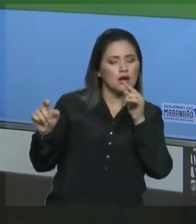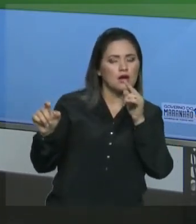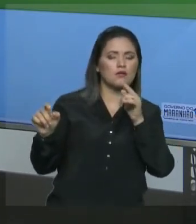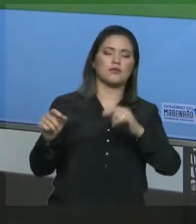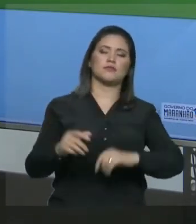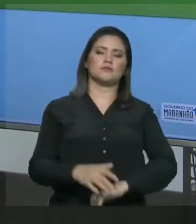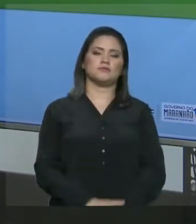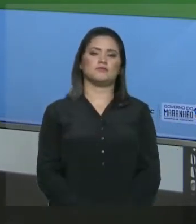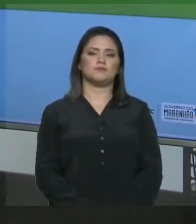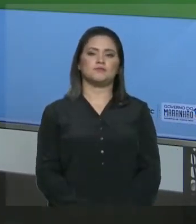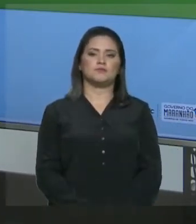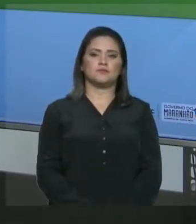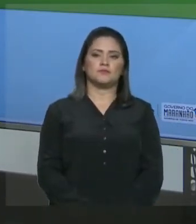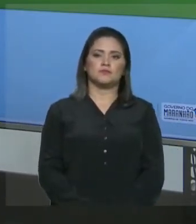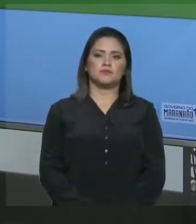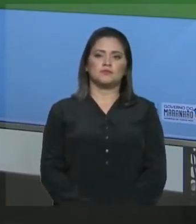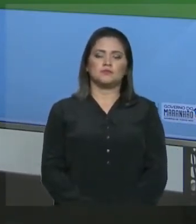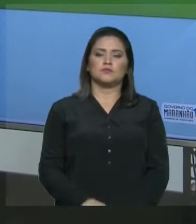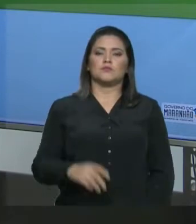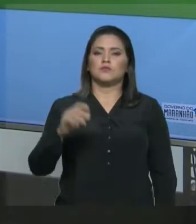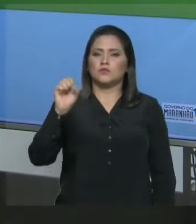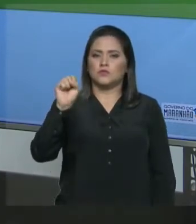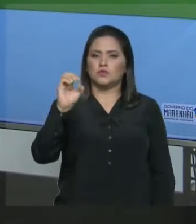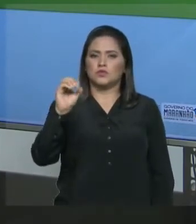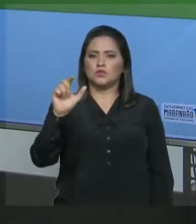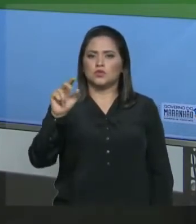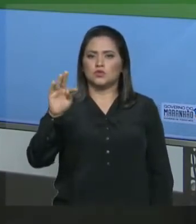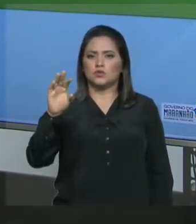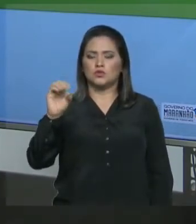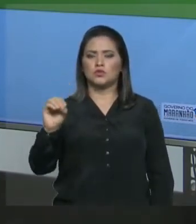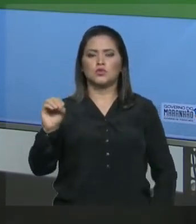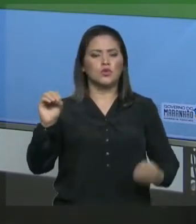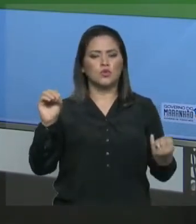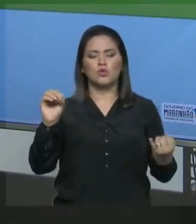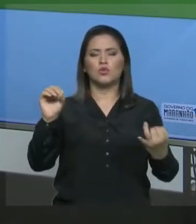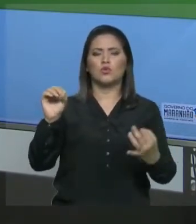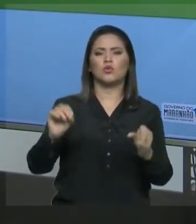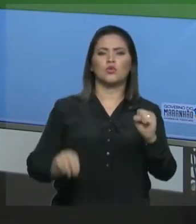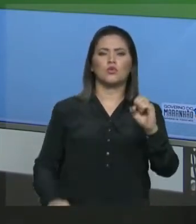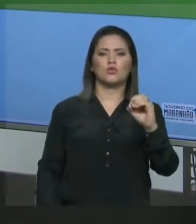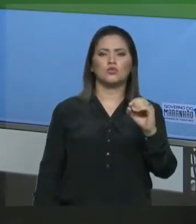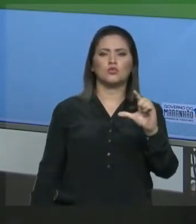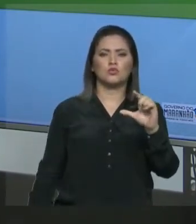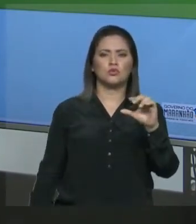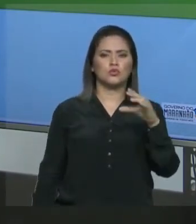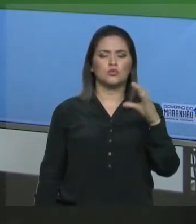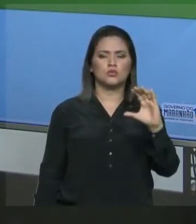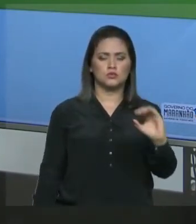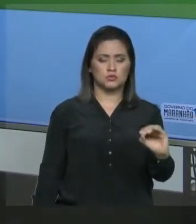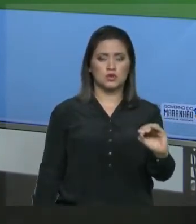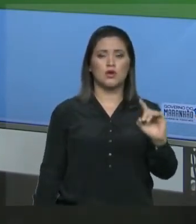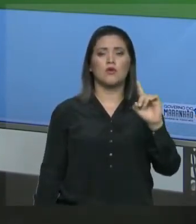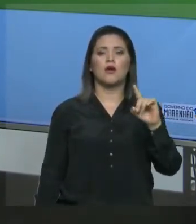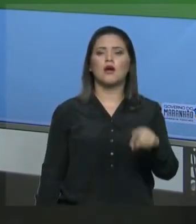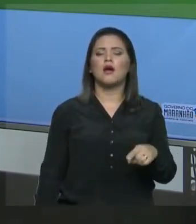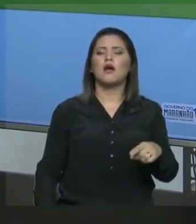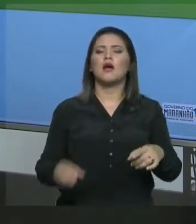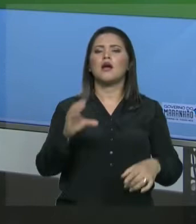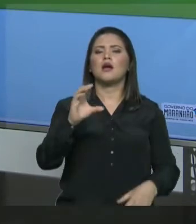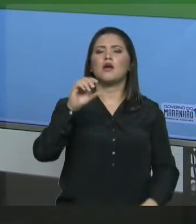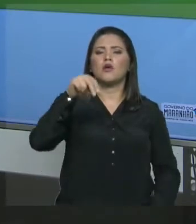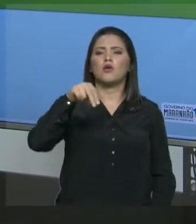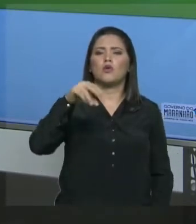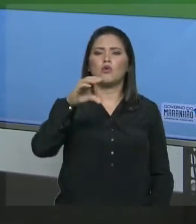relações, essa em especial, massa do soluto e volume da solução, correspondem à concentração da solução.